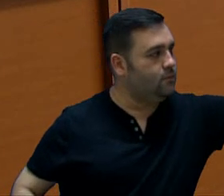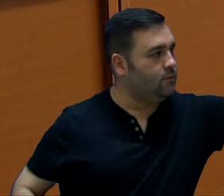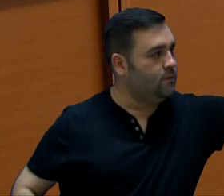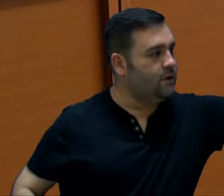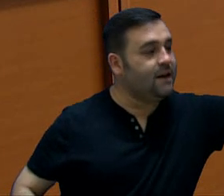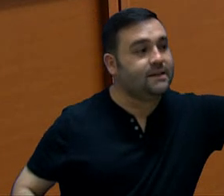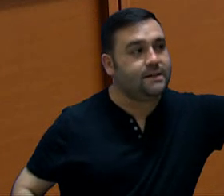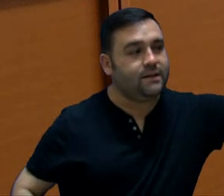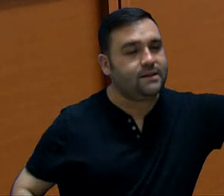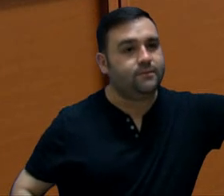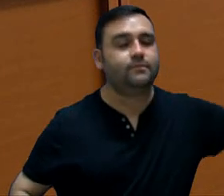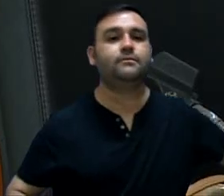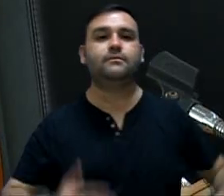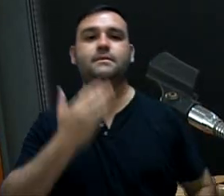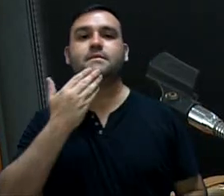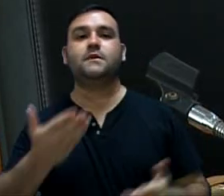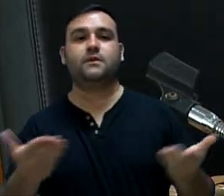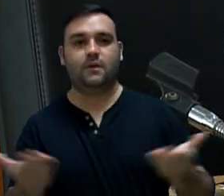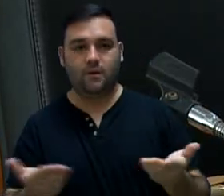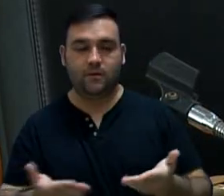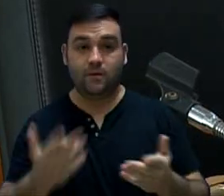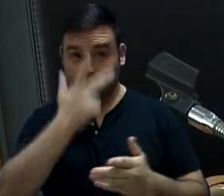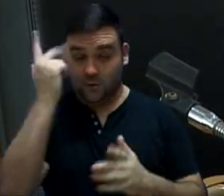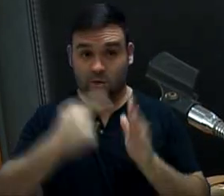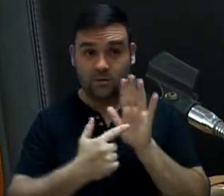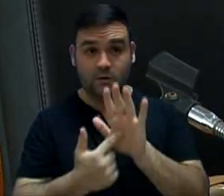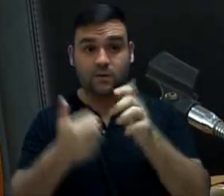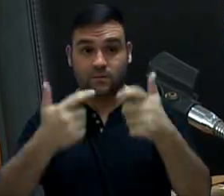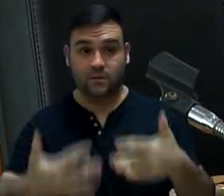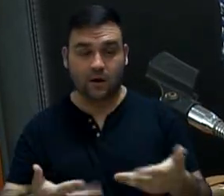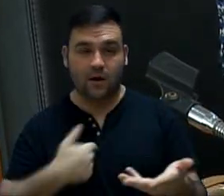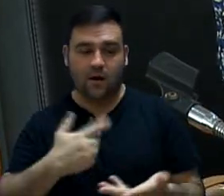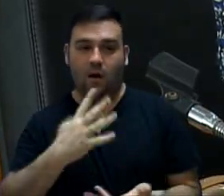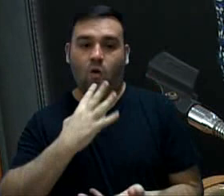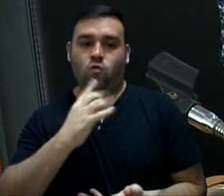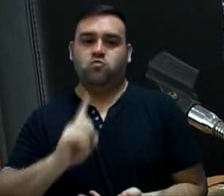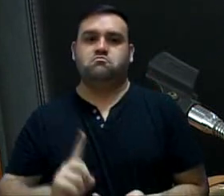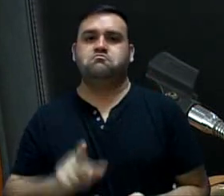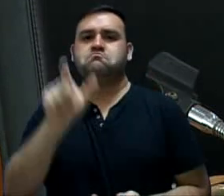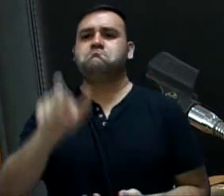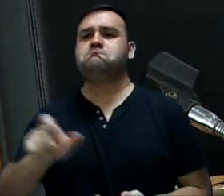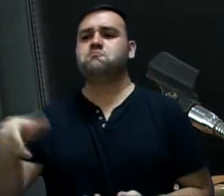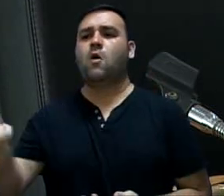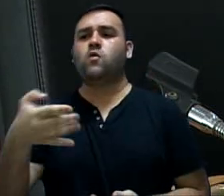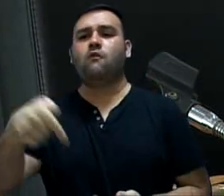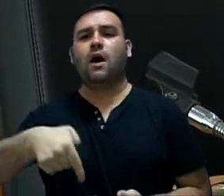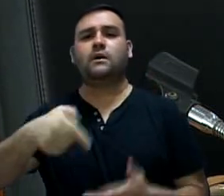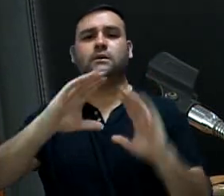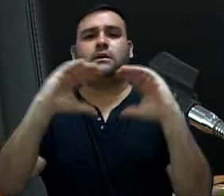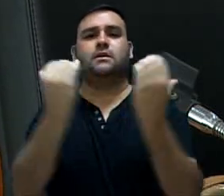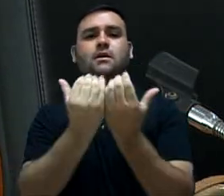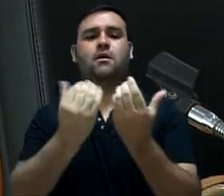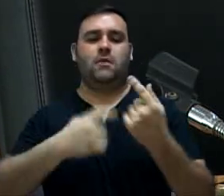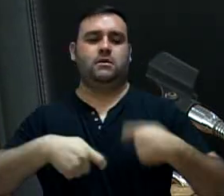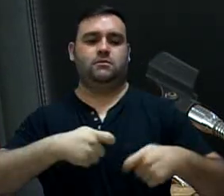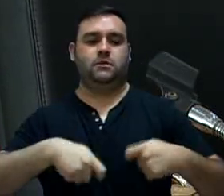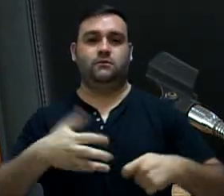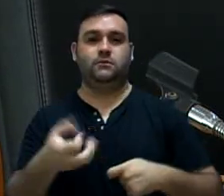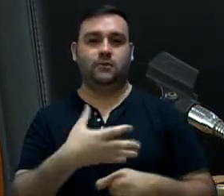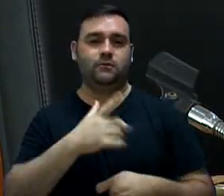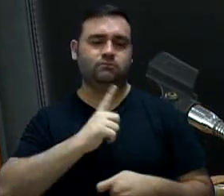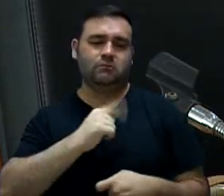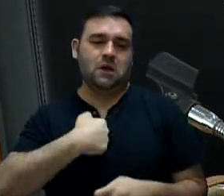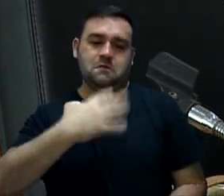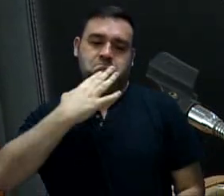Eu queria pedir que foram apresentadas pessoas que eu, pelo menos, ainda não conheço, que são pessoas novas na administração.